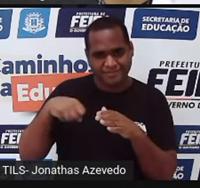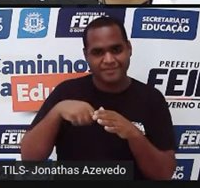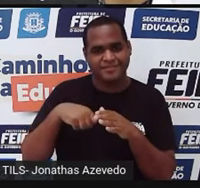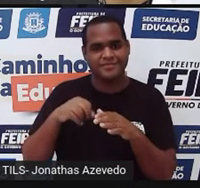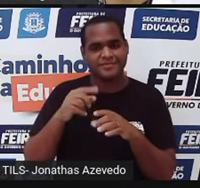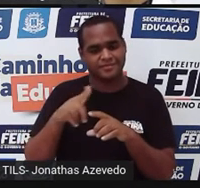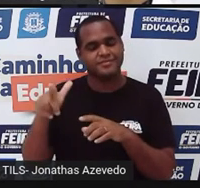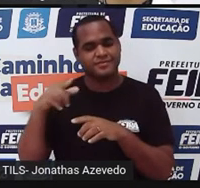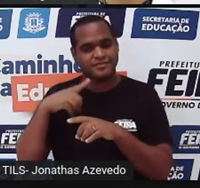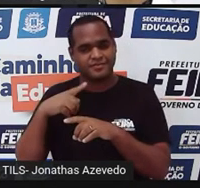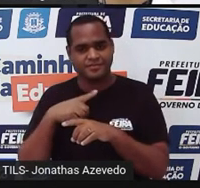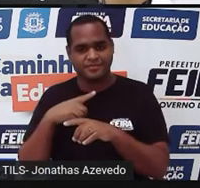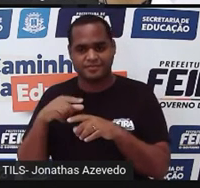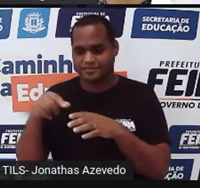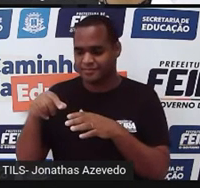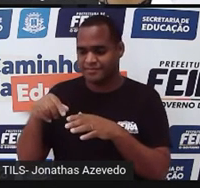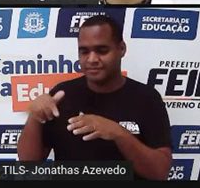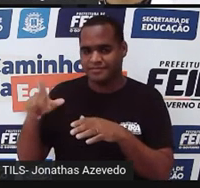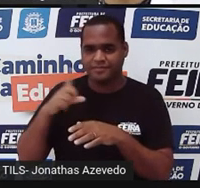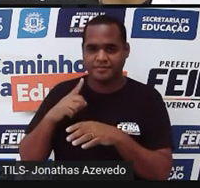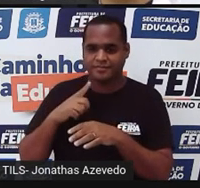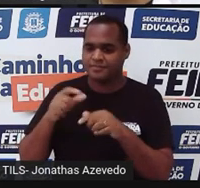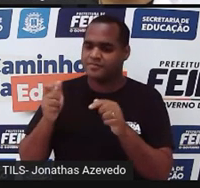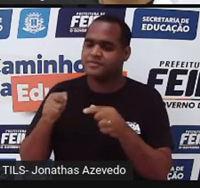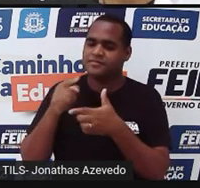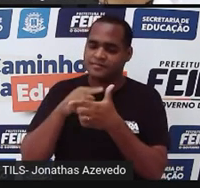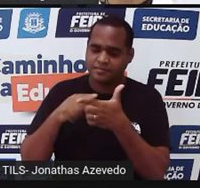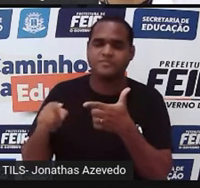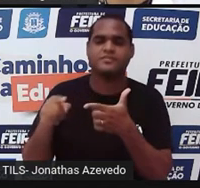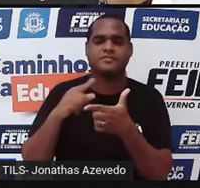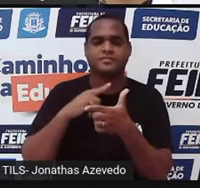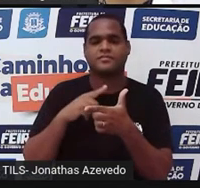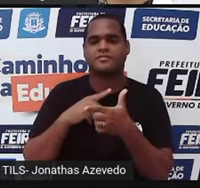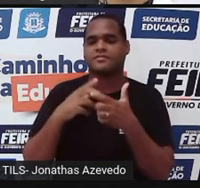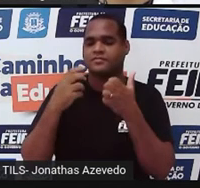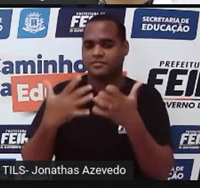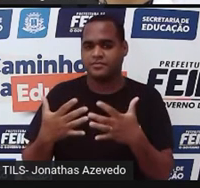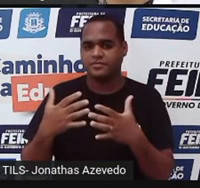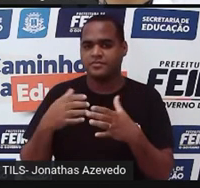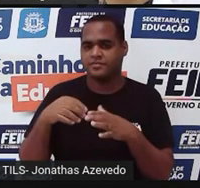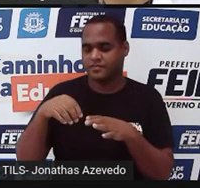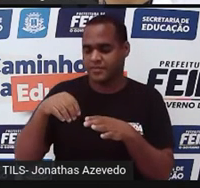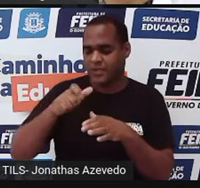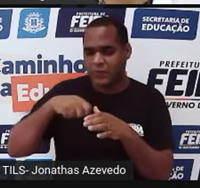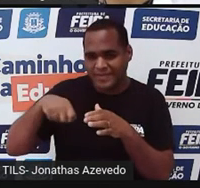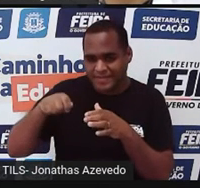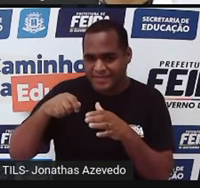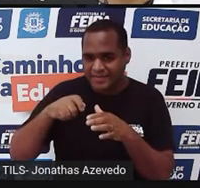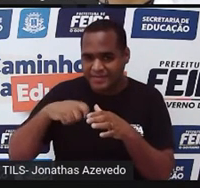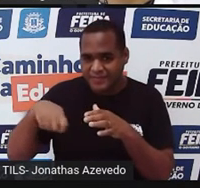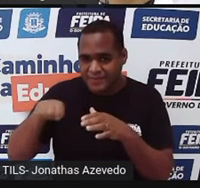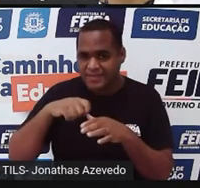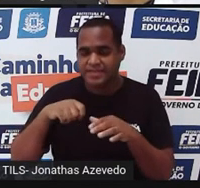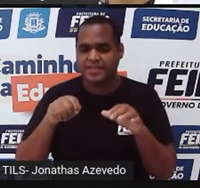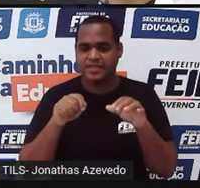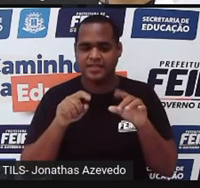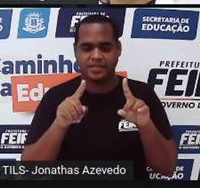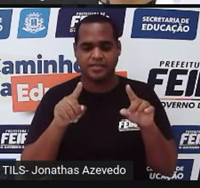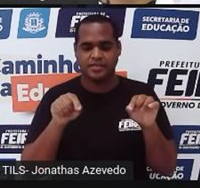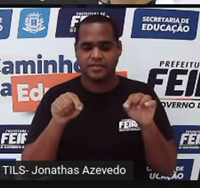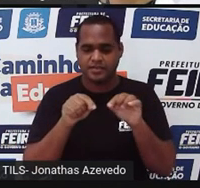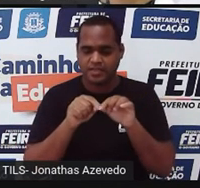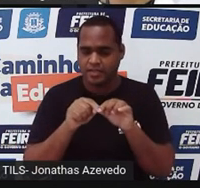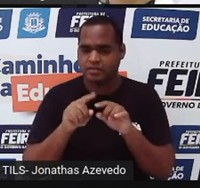ponta na sala. E aí a gente divide tanto a cozinha quanto a sala em dois retângulos. Pensando na cozinha,